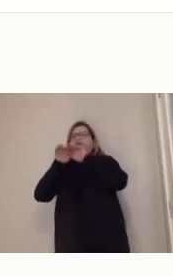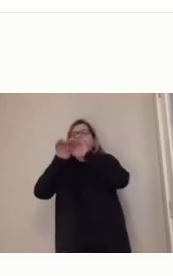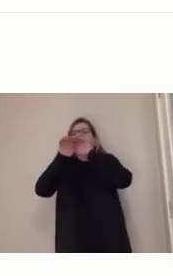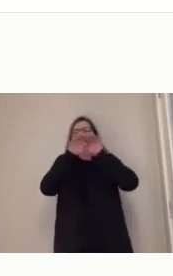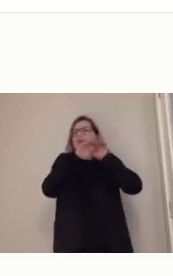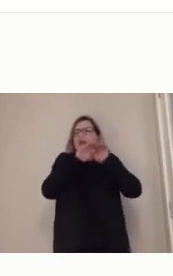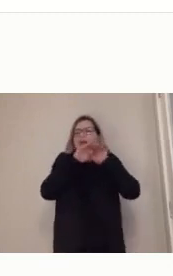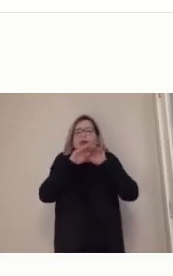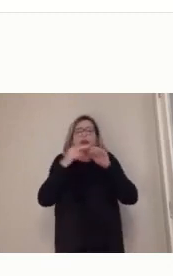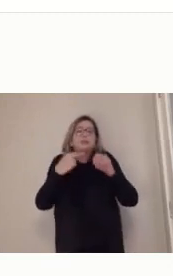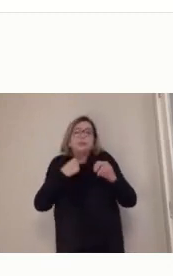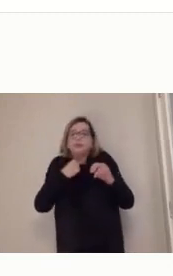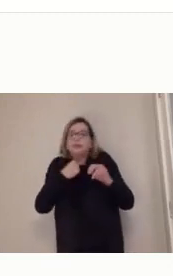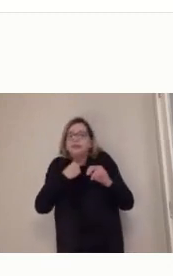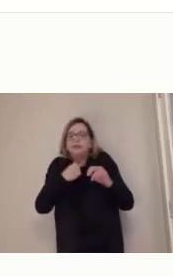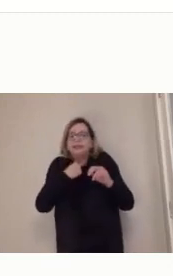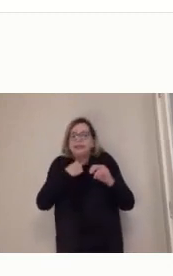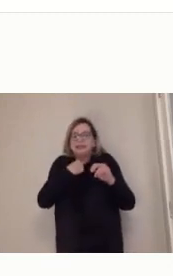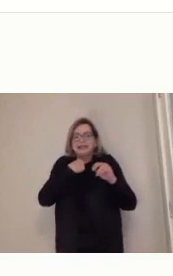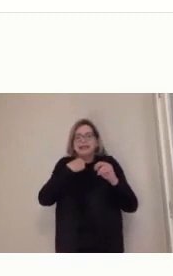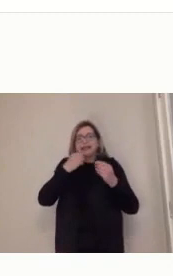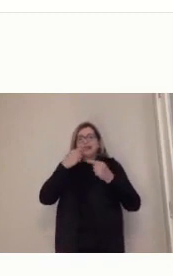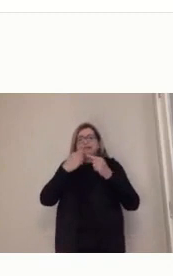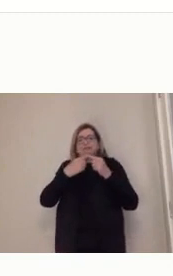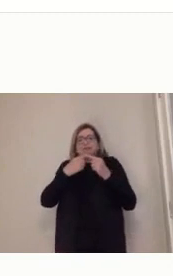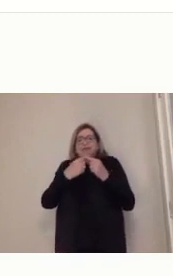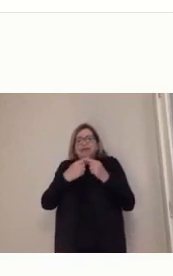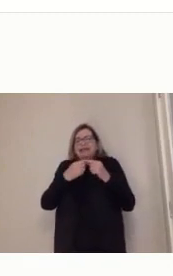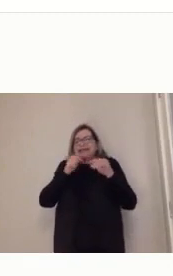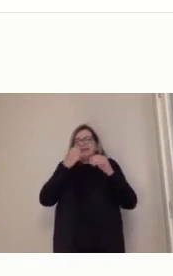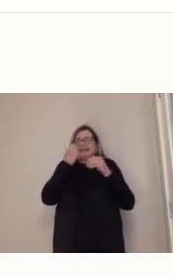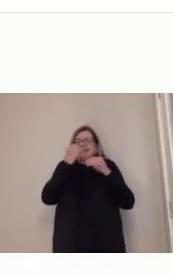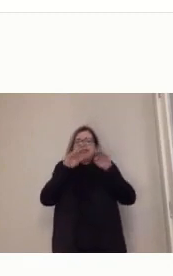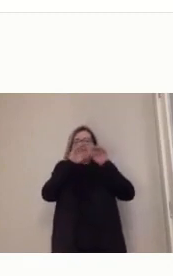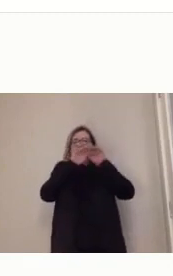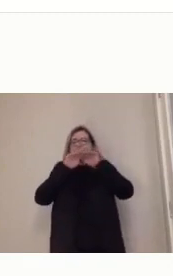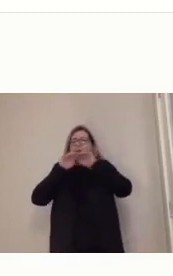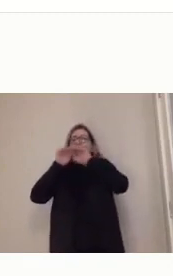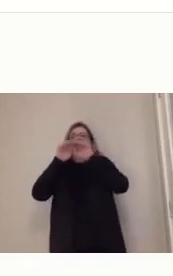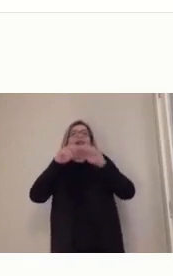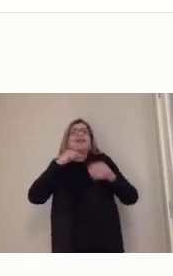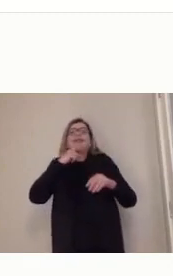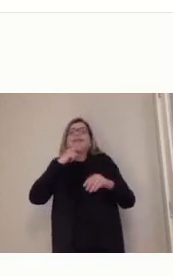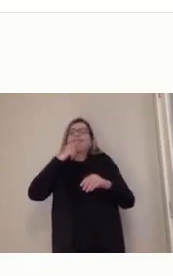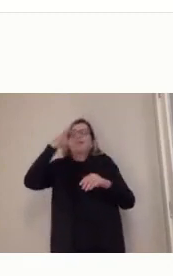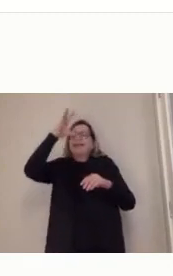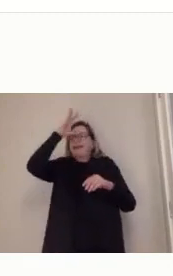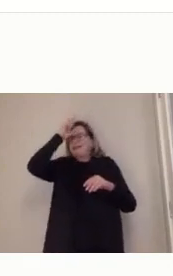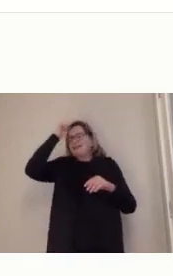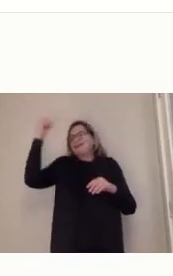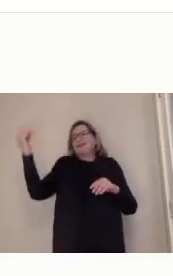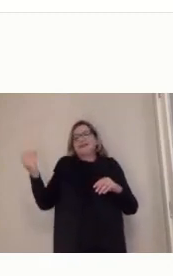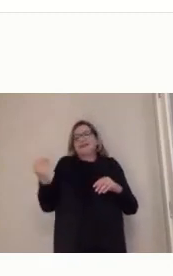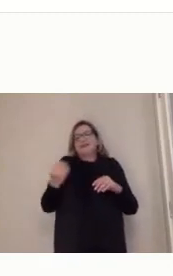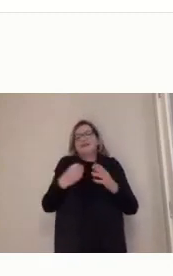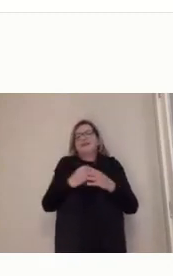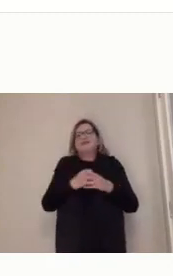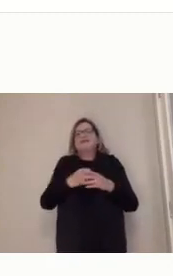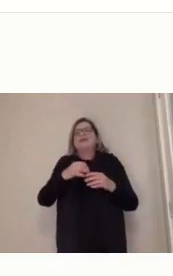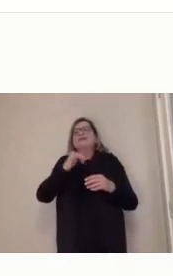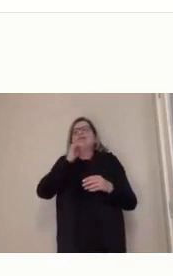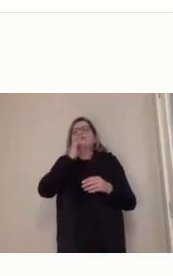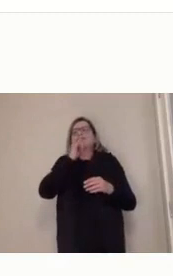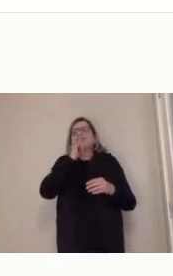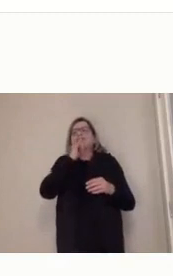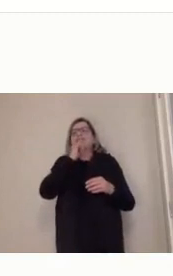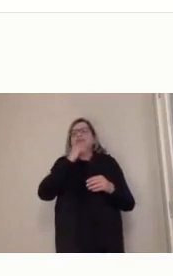permite novas aprendizagens, então, a gente, por exemplo, não pode, por exemplo, achar que dentro de uma sala de aula,